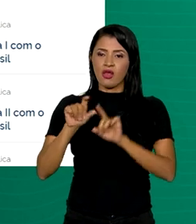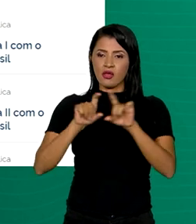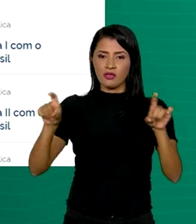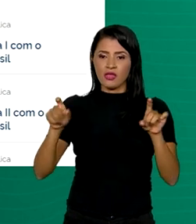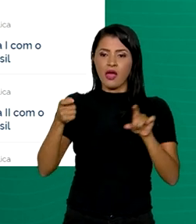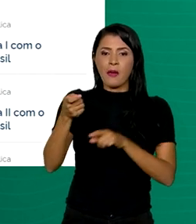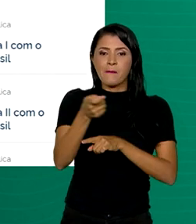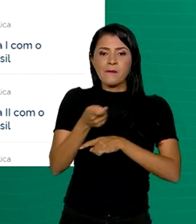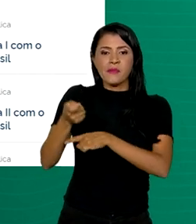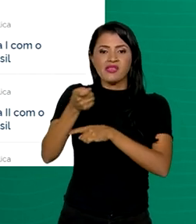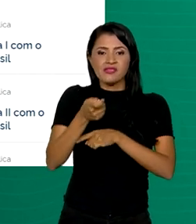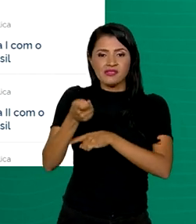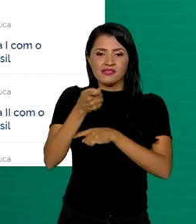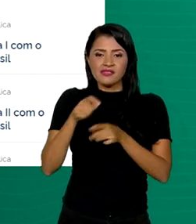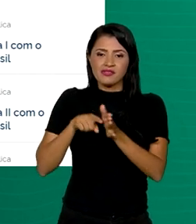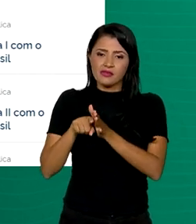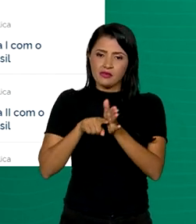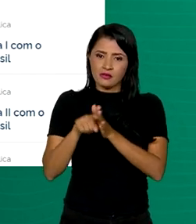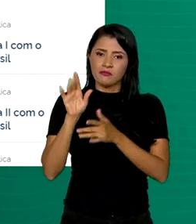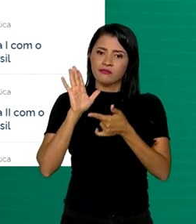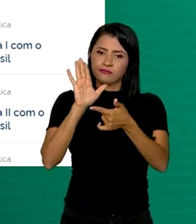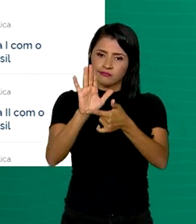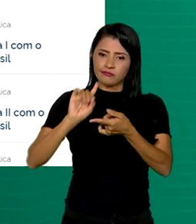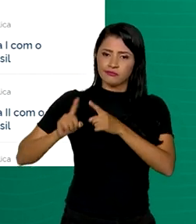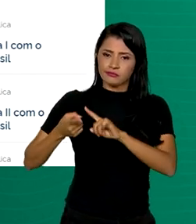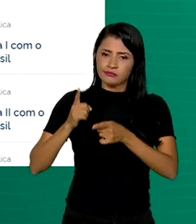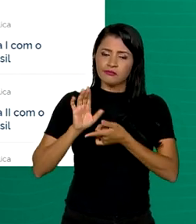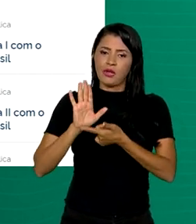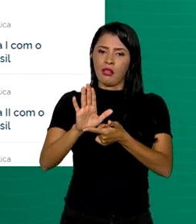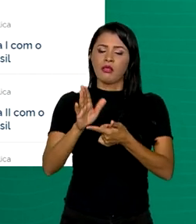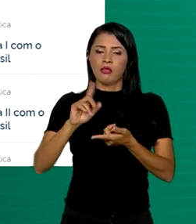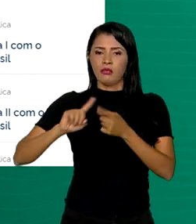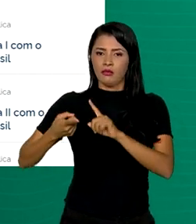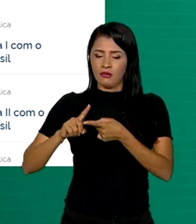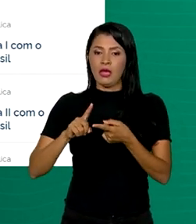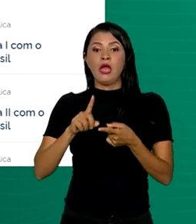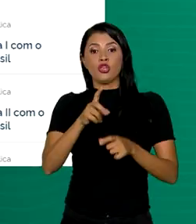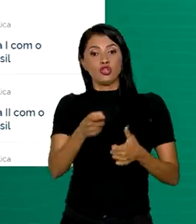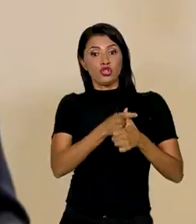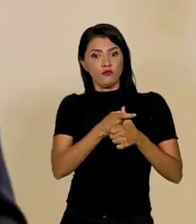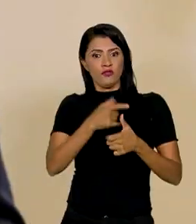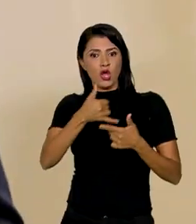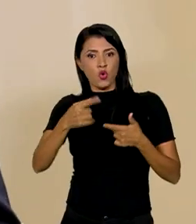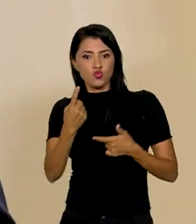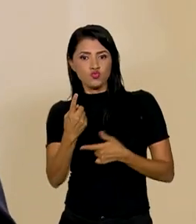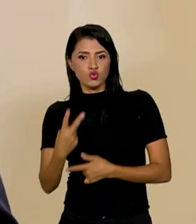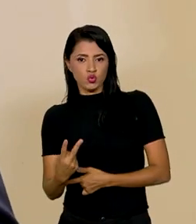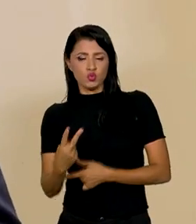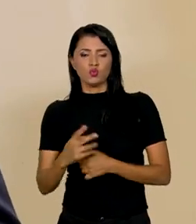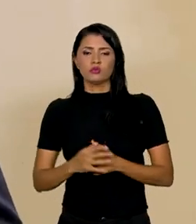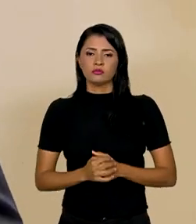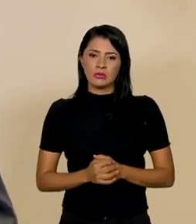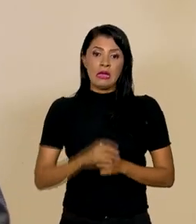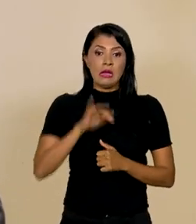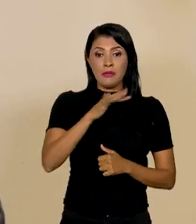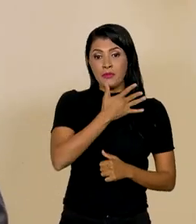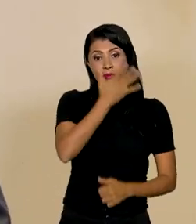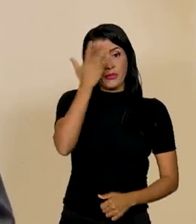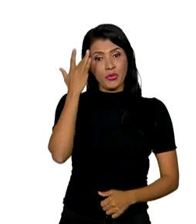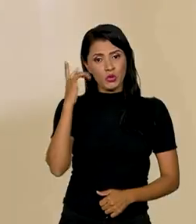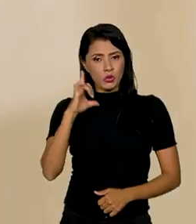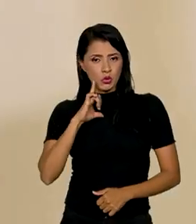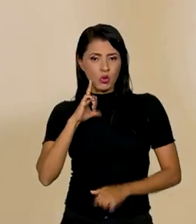Aparecerá as opções para negociar dívidas das faixas 1 e 2. E no caso das pessoas com